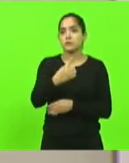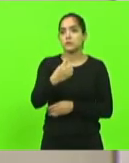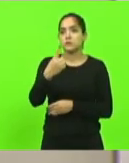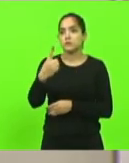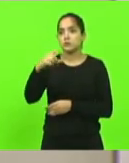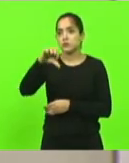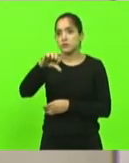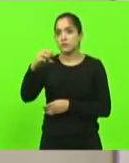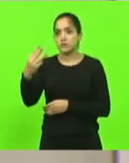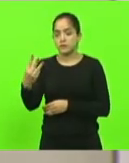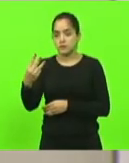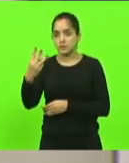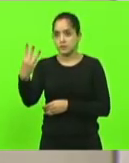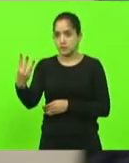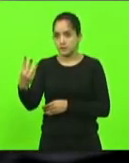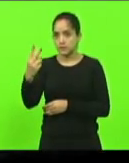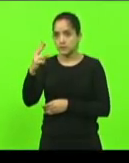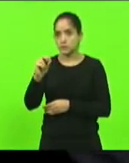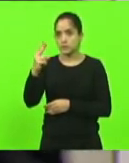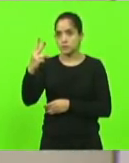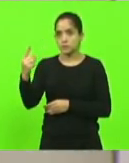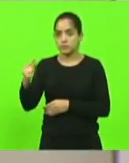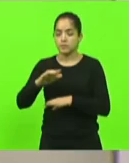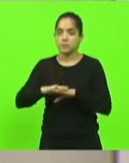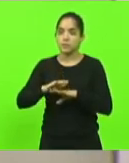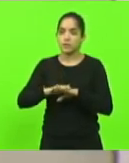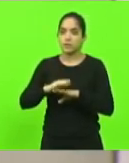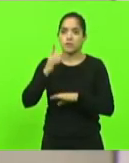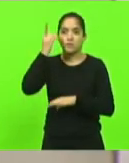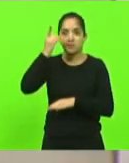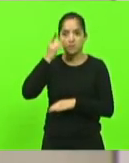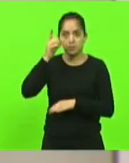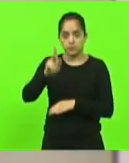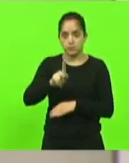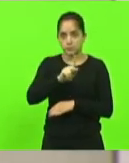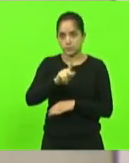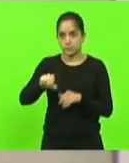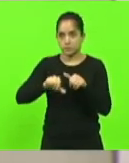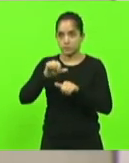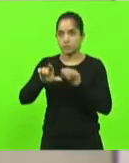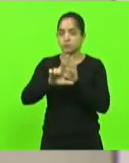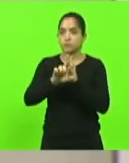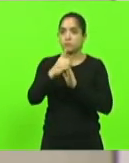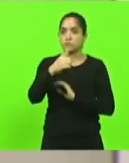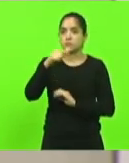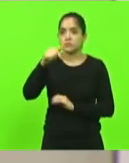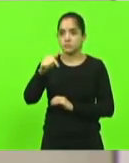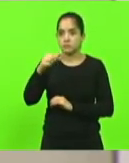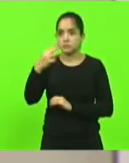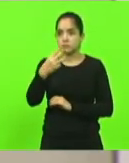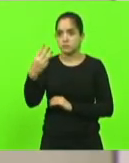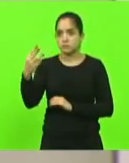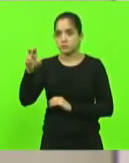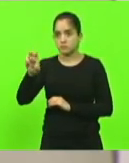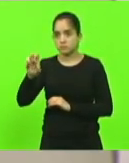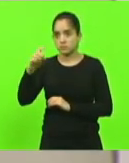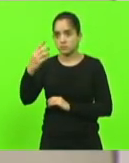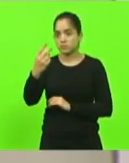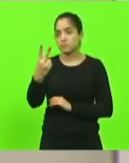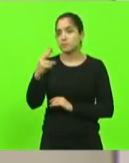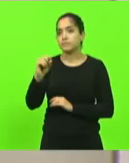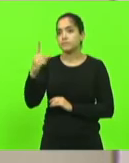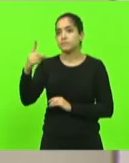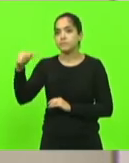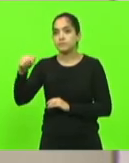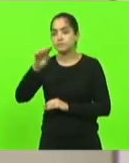.3.2021, autor e deputado Padre Pedro Baldeceira, altera a lei 17.335 de 2017 para incluir no calendário